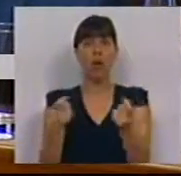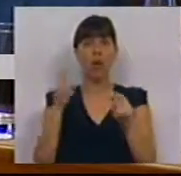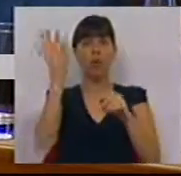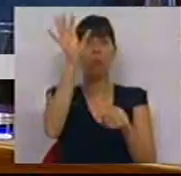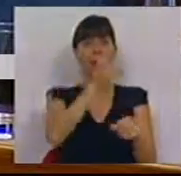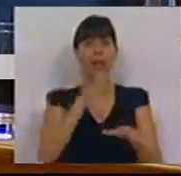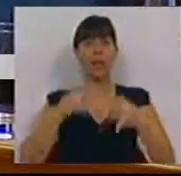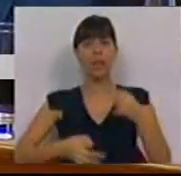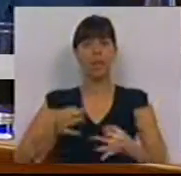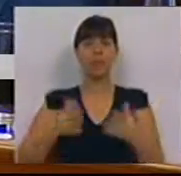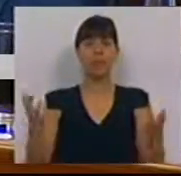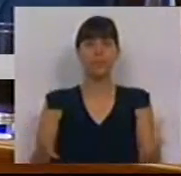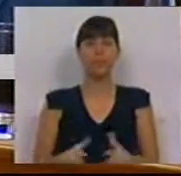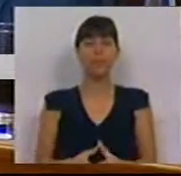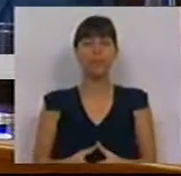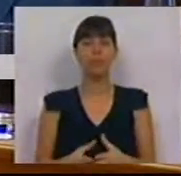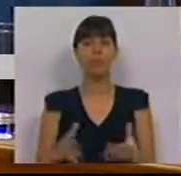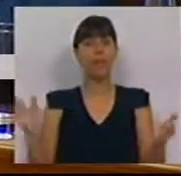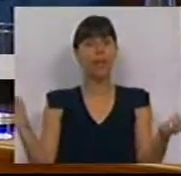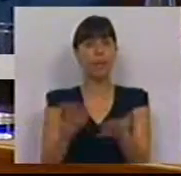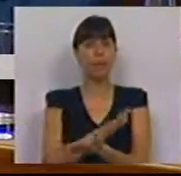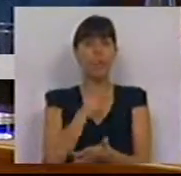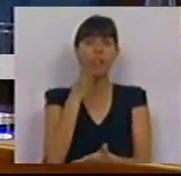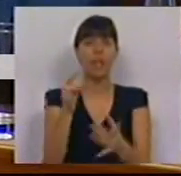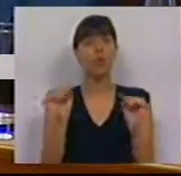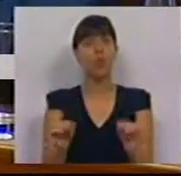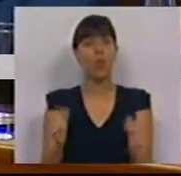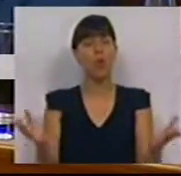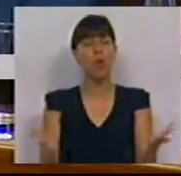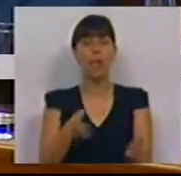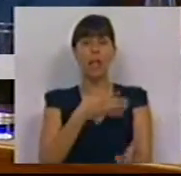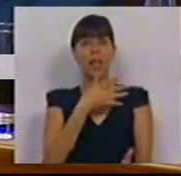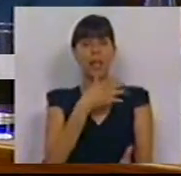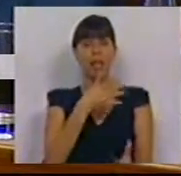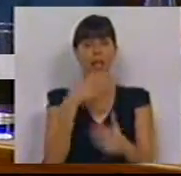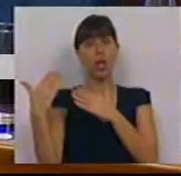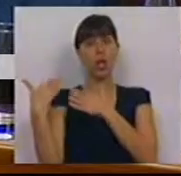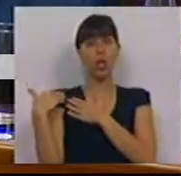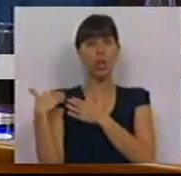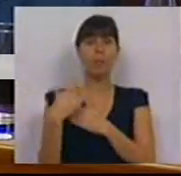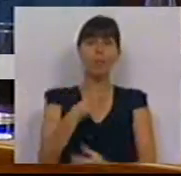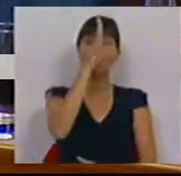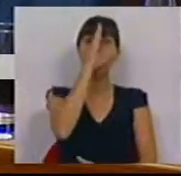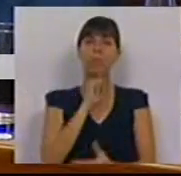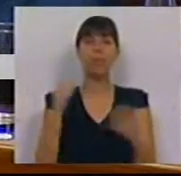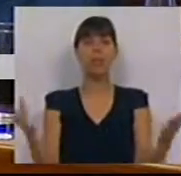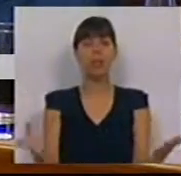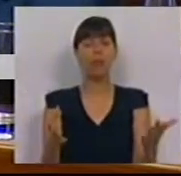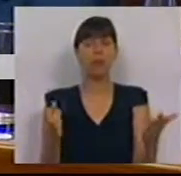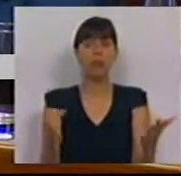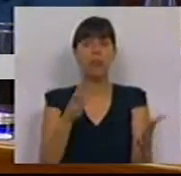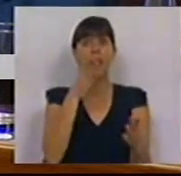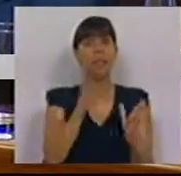Judiciário. A imprensa refere hoje declarações de responsáveis do Ministério, segundo